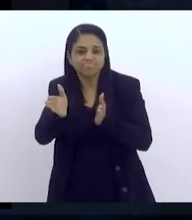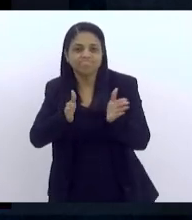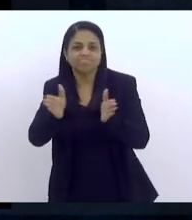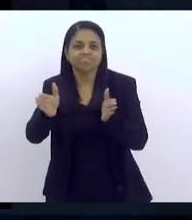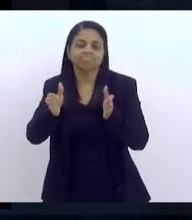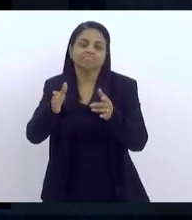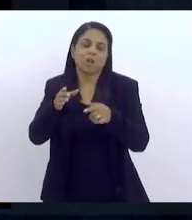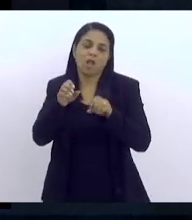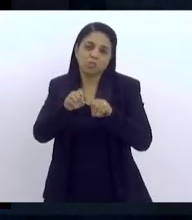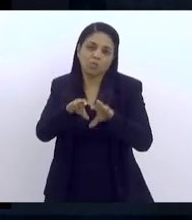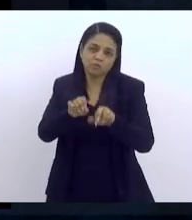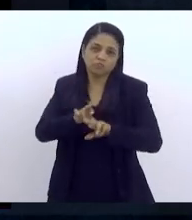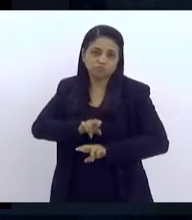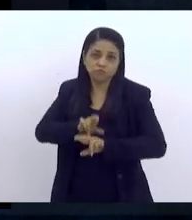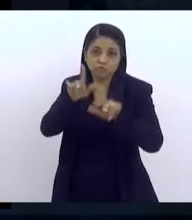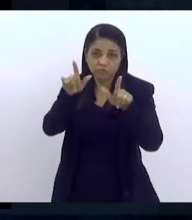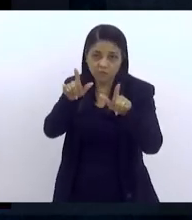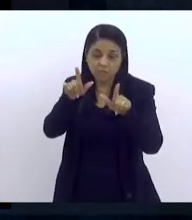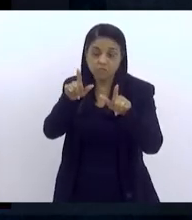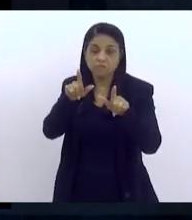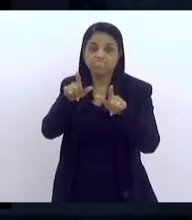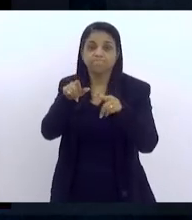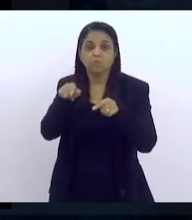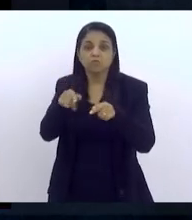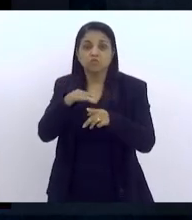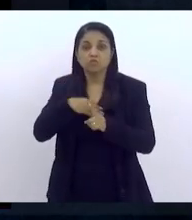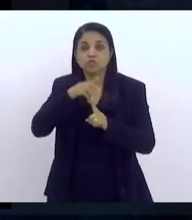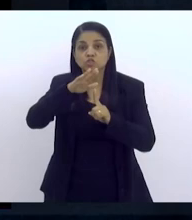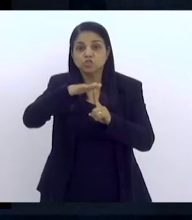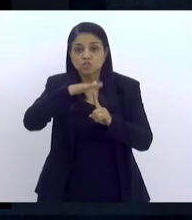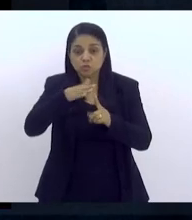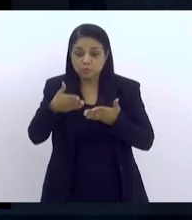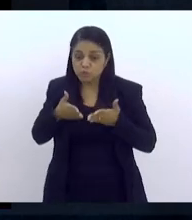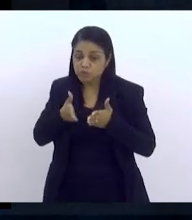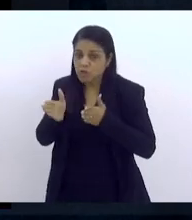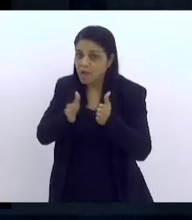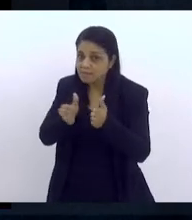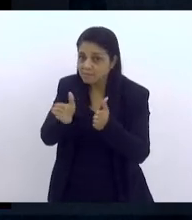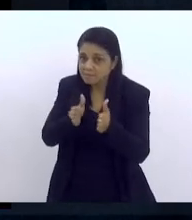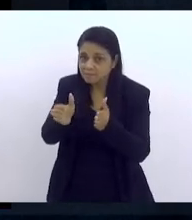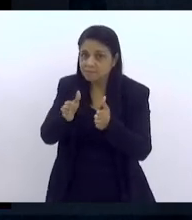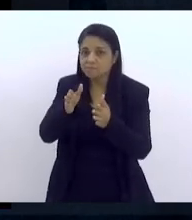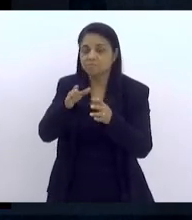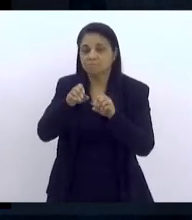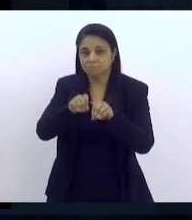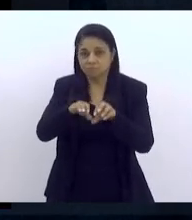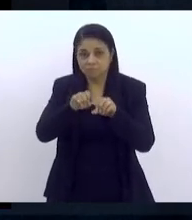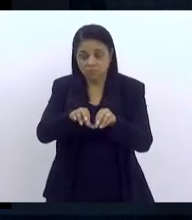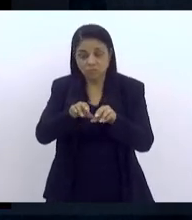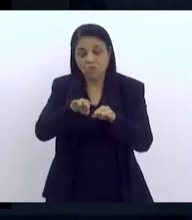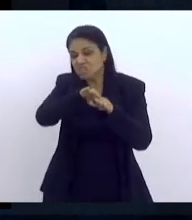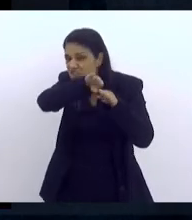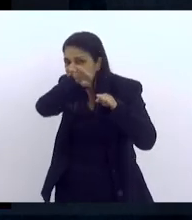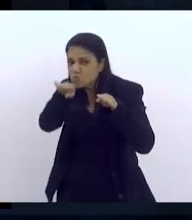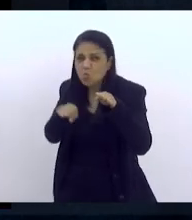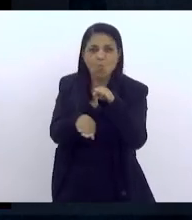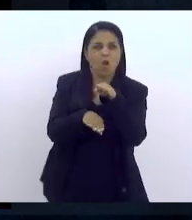Então, essa forma de acesso diferenciado da educação, mais do que diferenciado, é desigual,